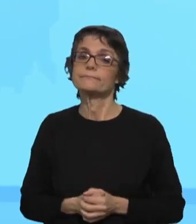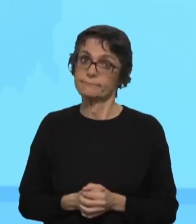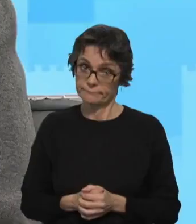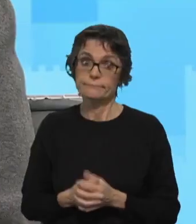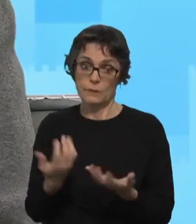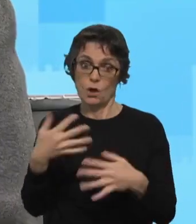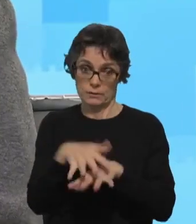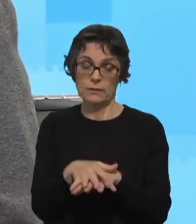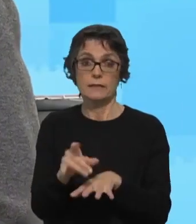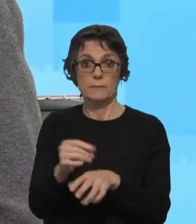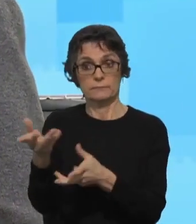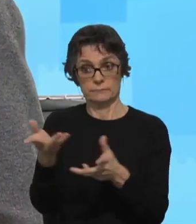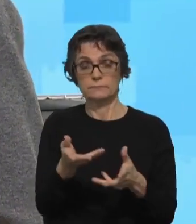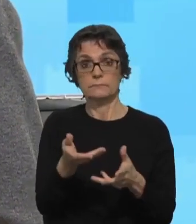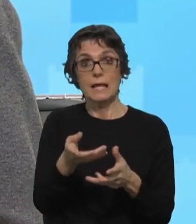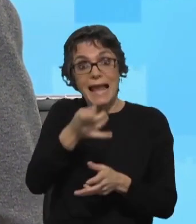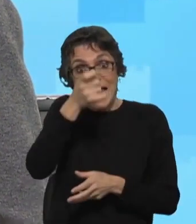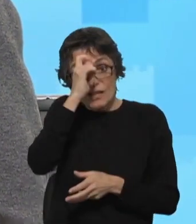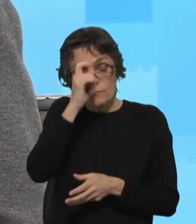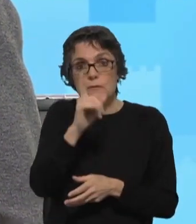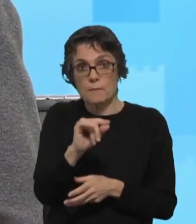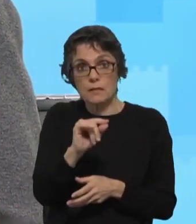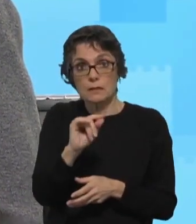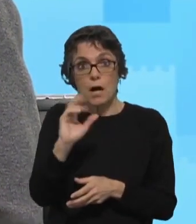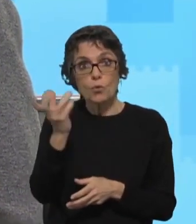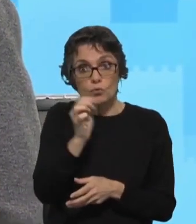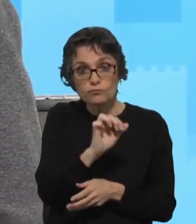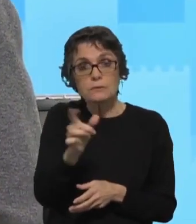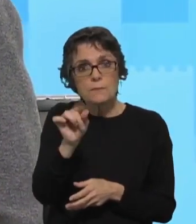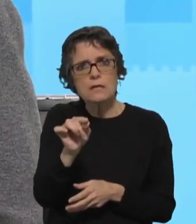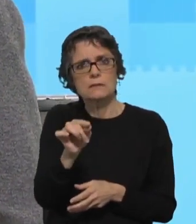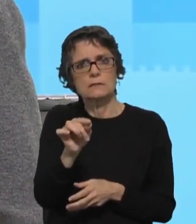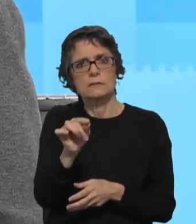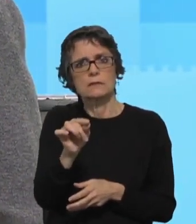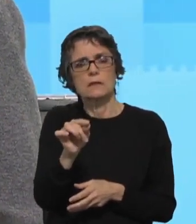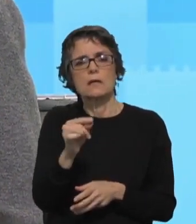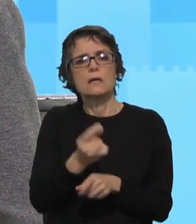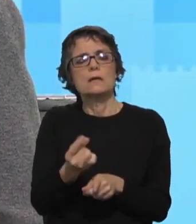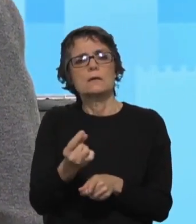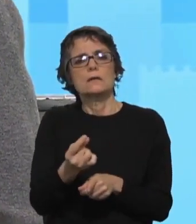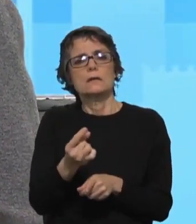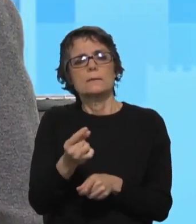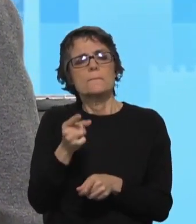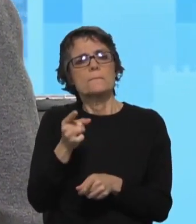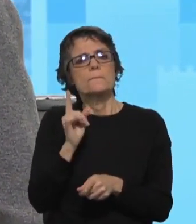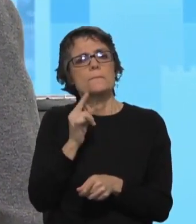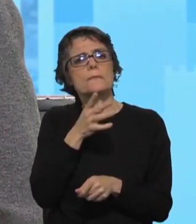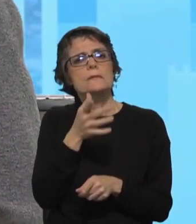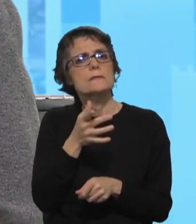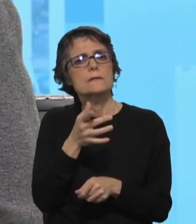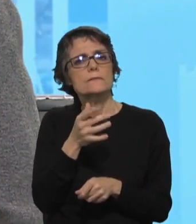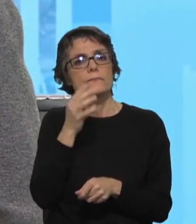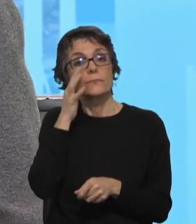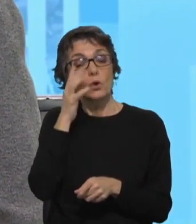integrando e acolhendo, respeitando a cultura deles. É muito importante que nós tenhamos isto como uma mensagem,